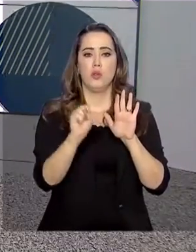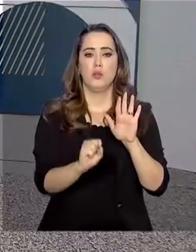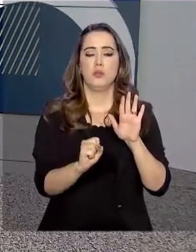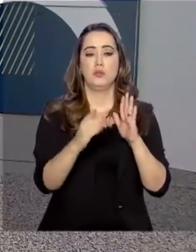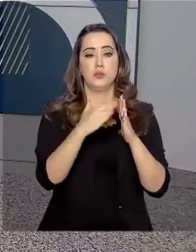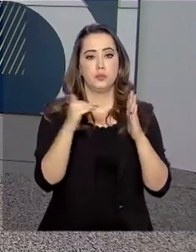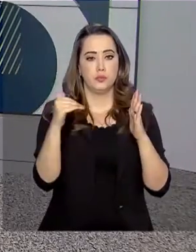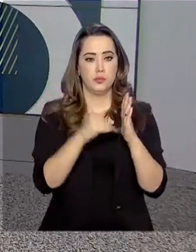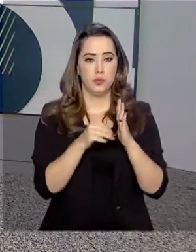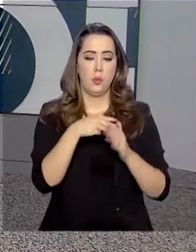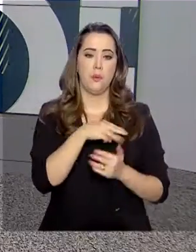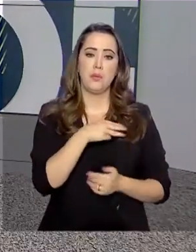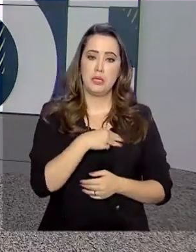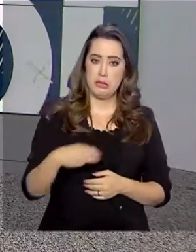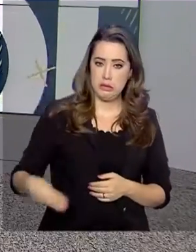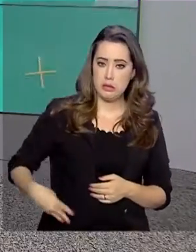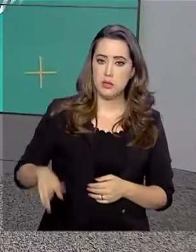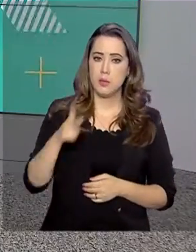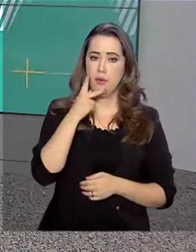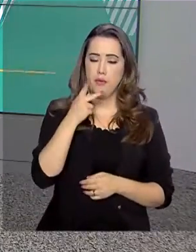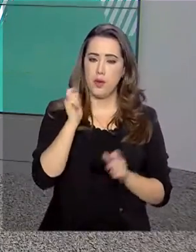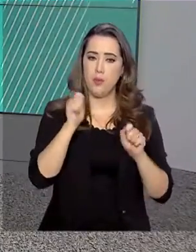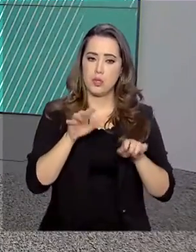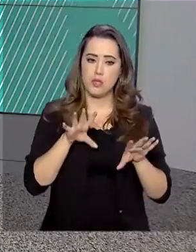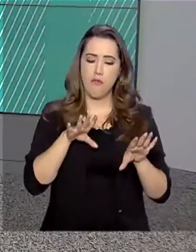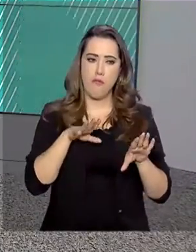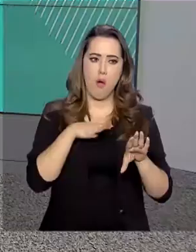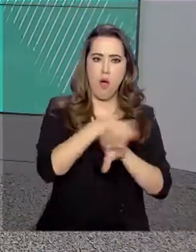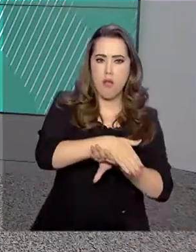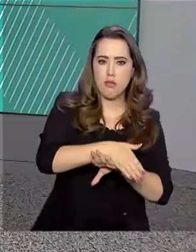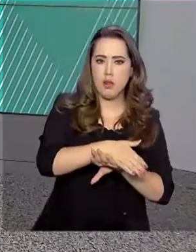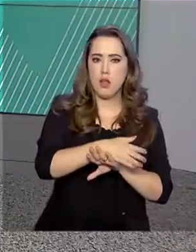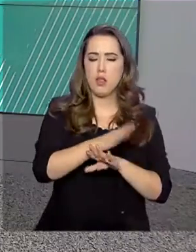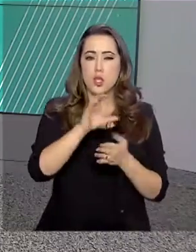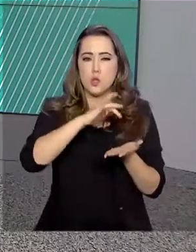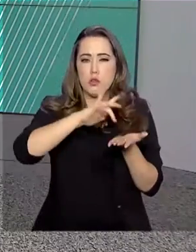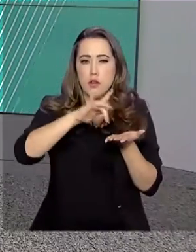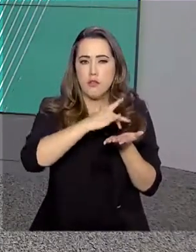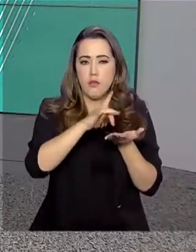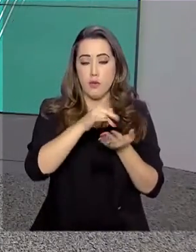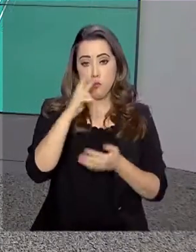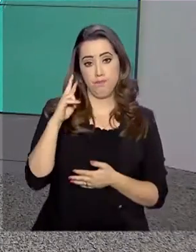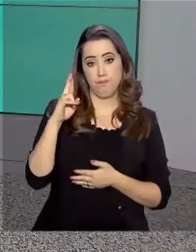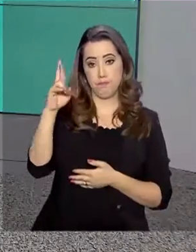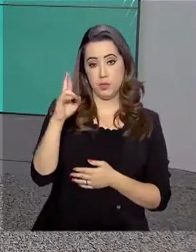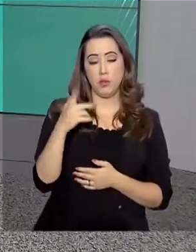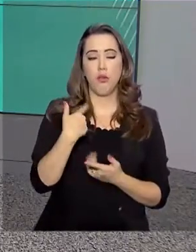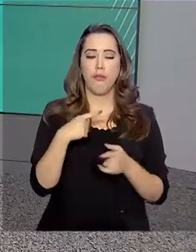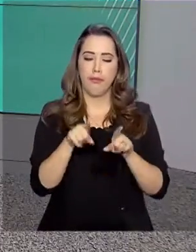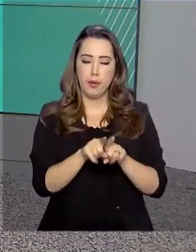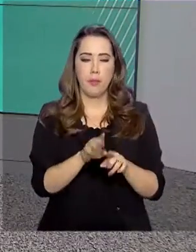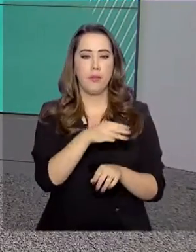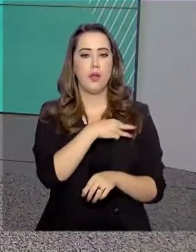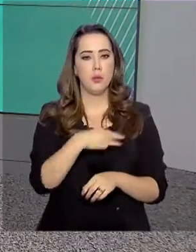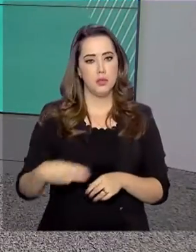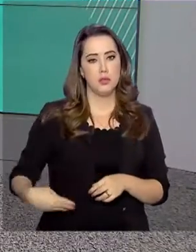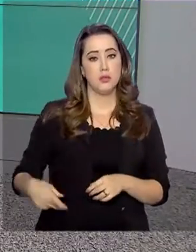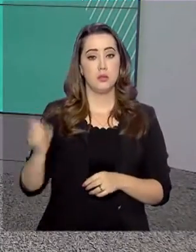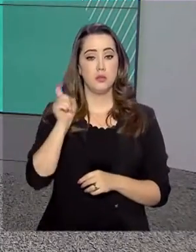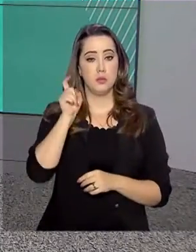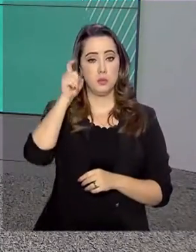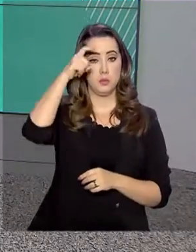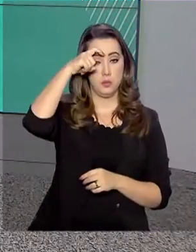Planalto, o ministro Paulo Guedes comentou a possível invasão de telefones de autoridades, entre elas a do ministro da